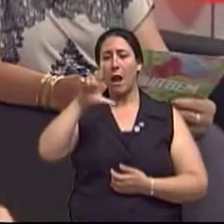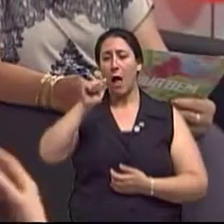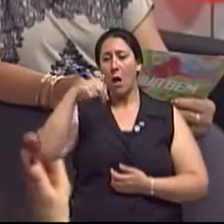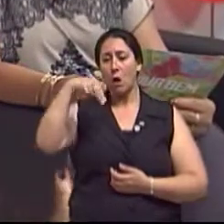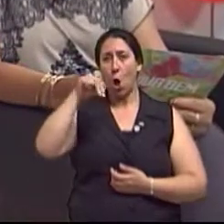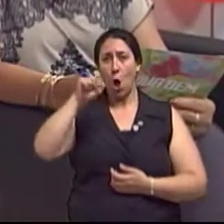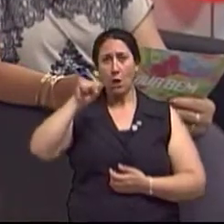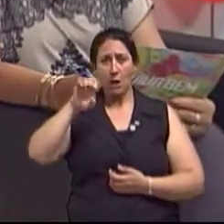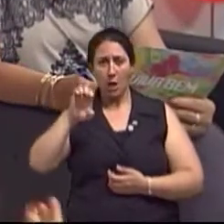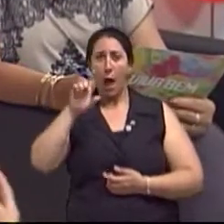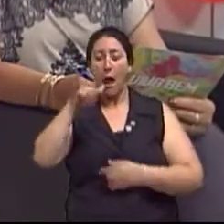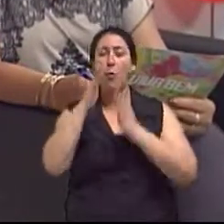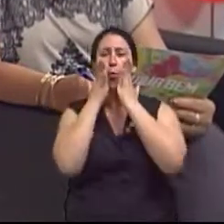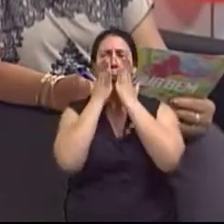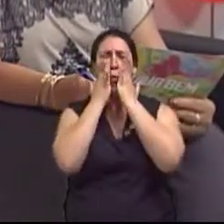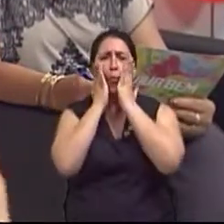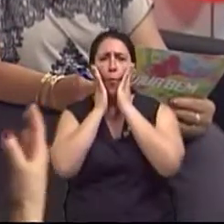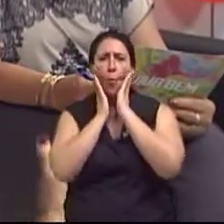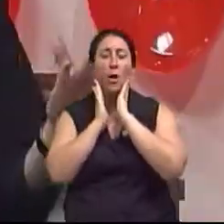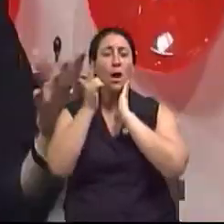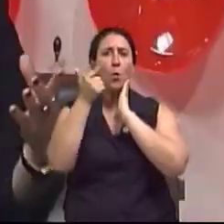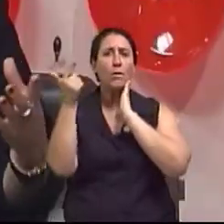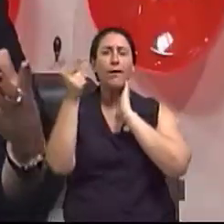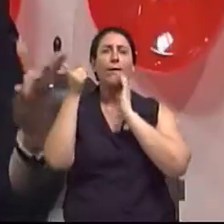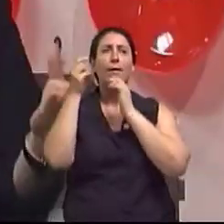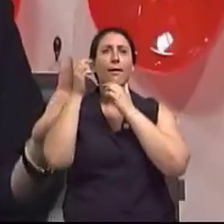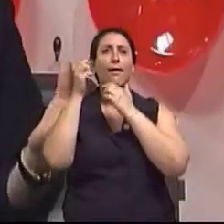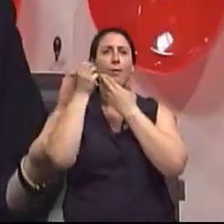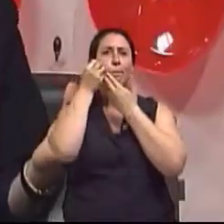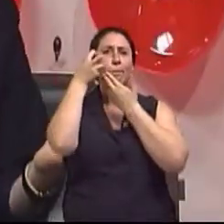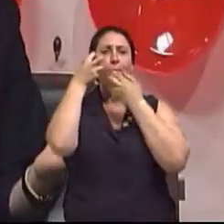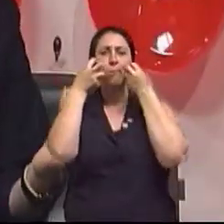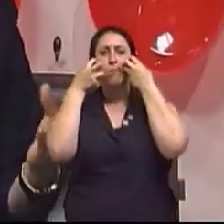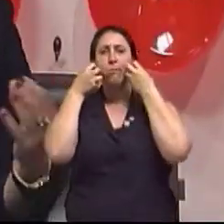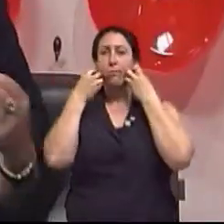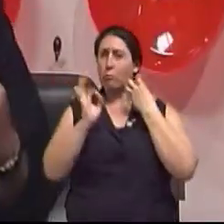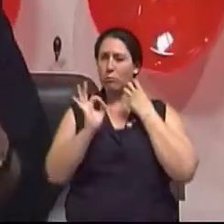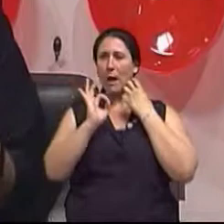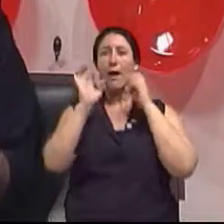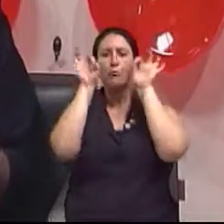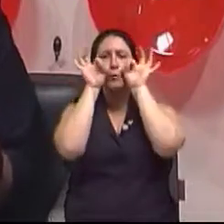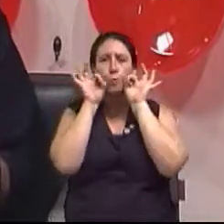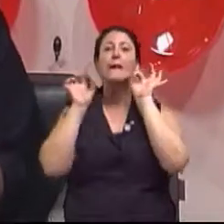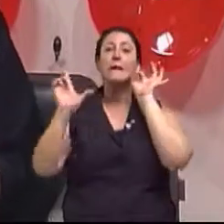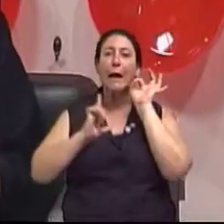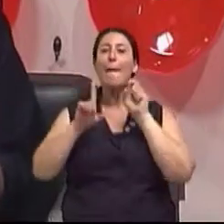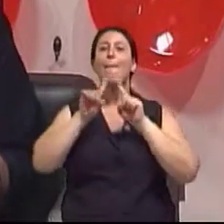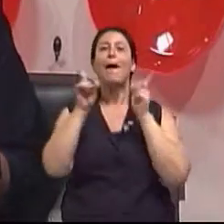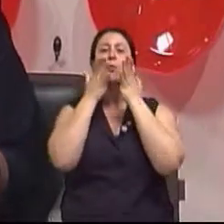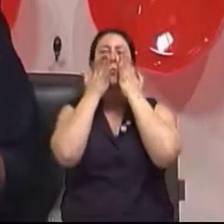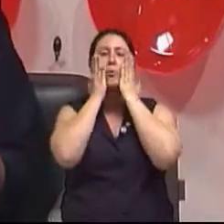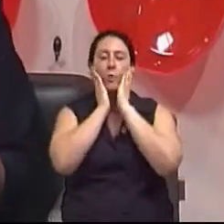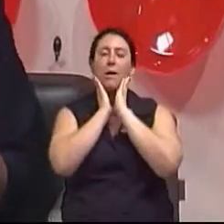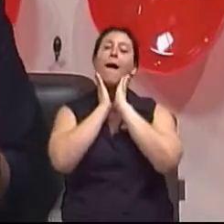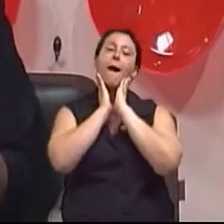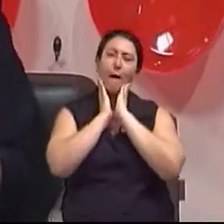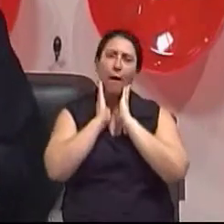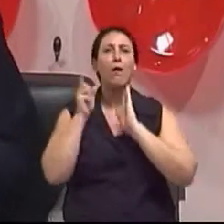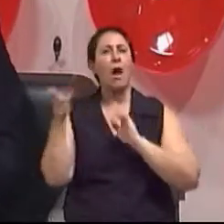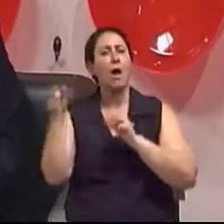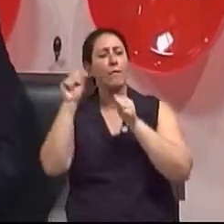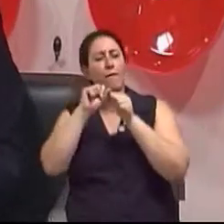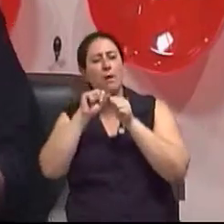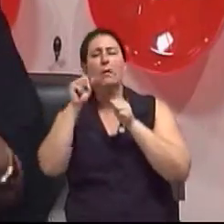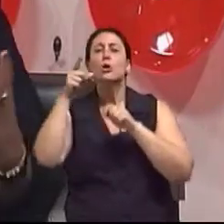responde melhor, vamos supor, à luz intensa pulsada. Agora, se ela já tem relevo, a gente vai